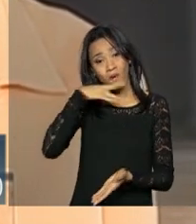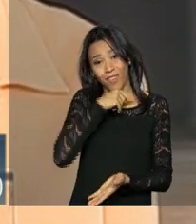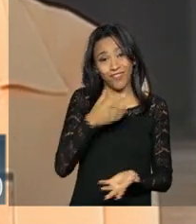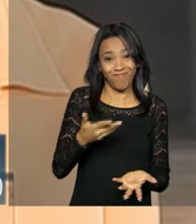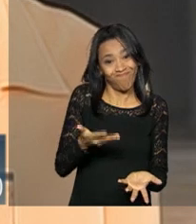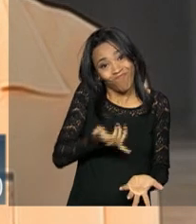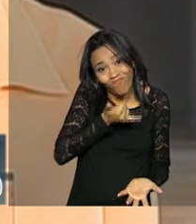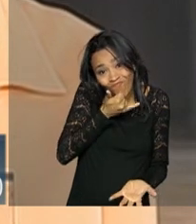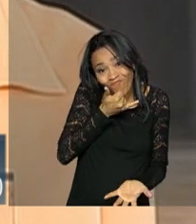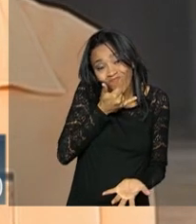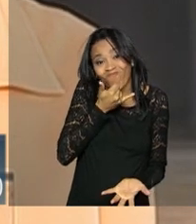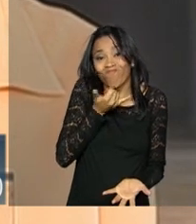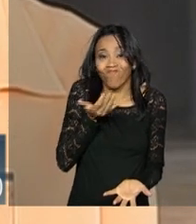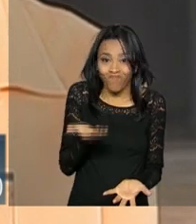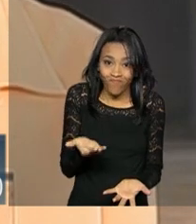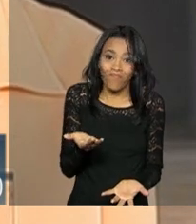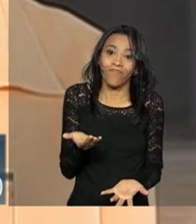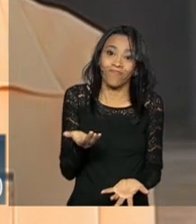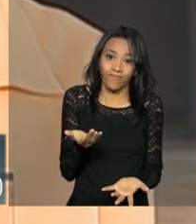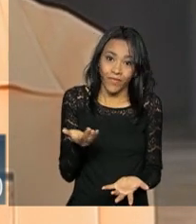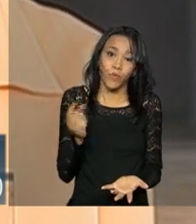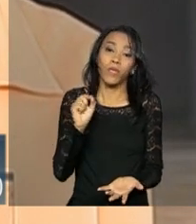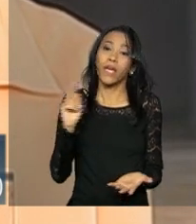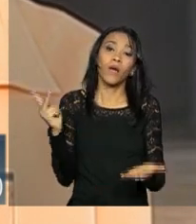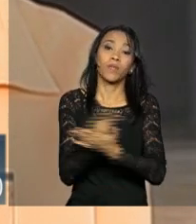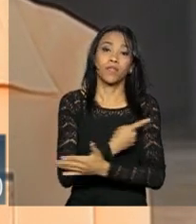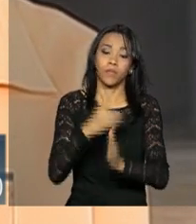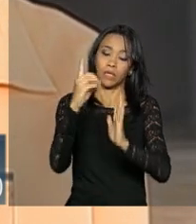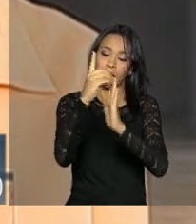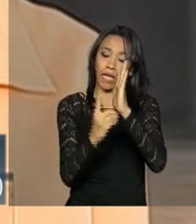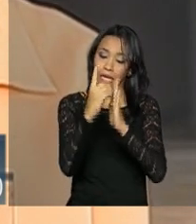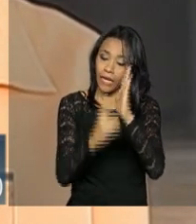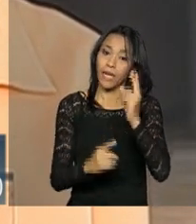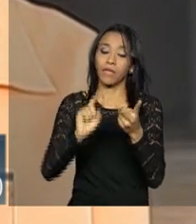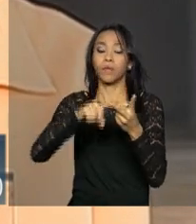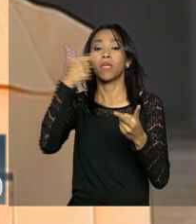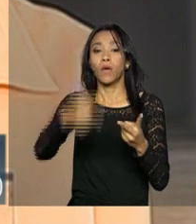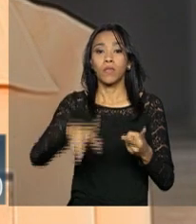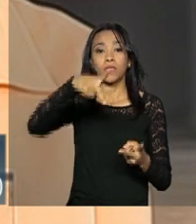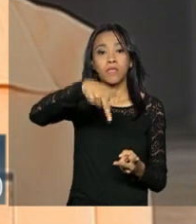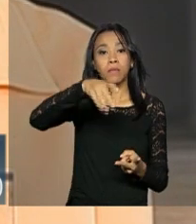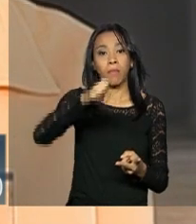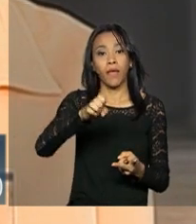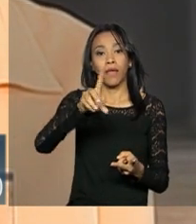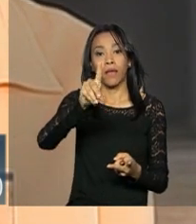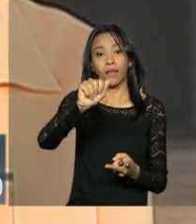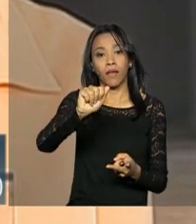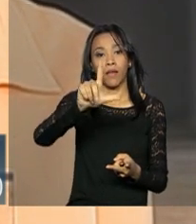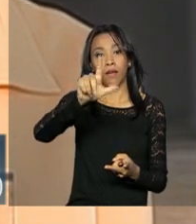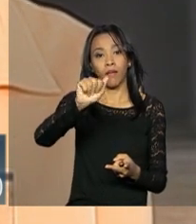essa questão em relação tanto aos decretos como a questão das chamadas pedaladas fiscais. Acho que